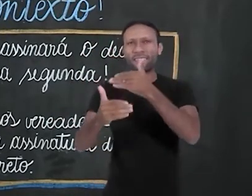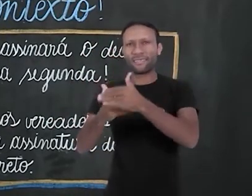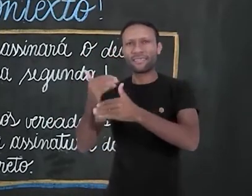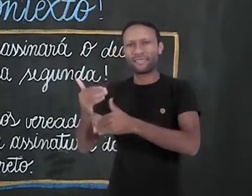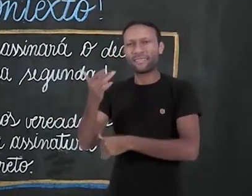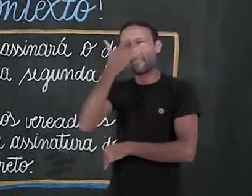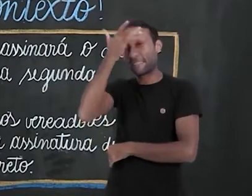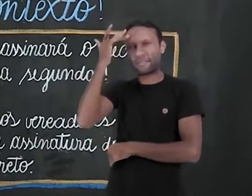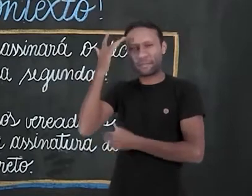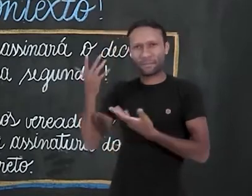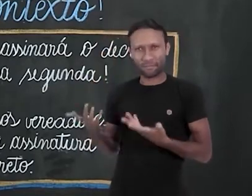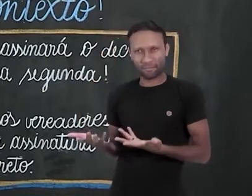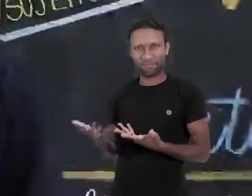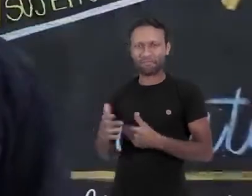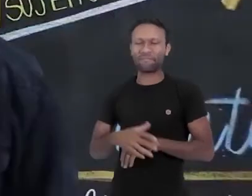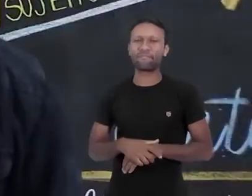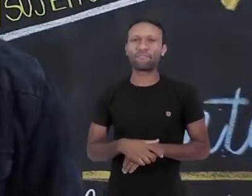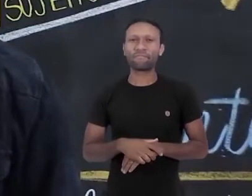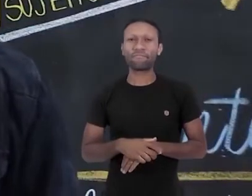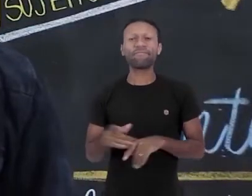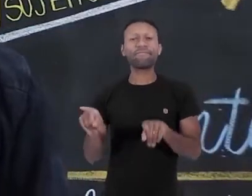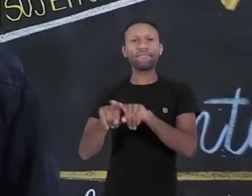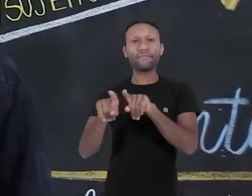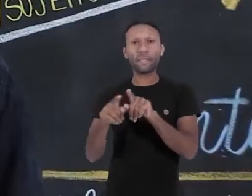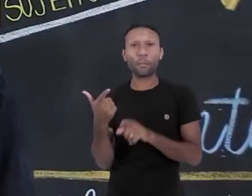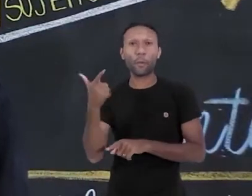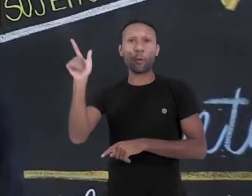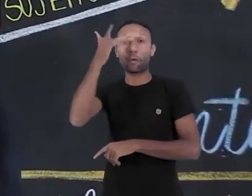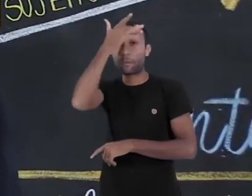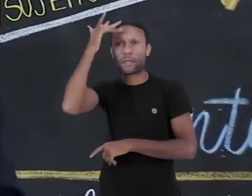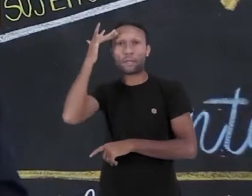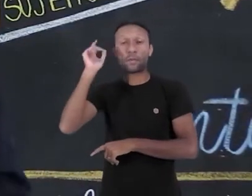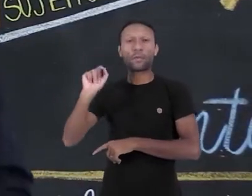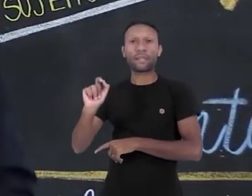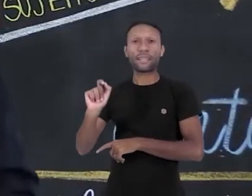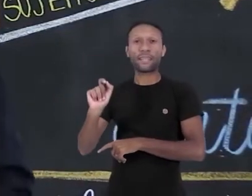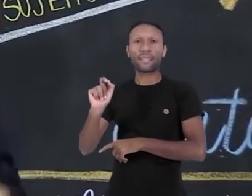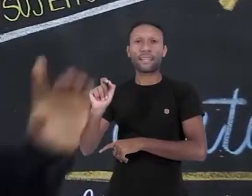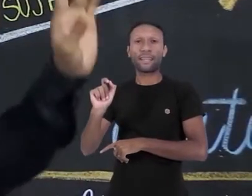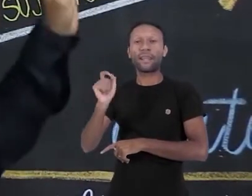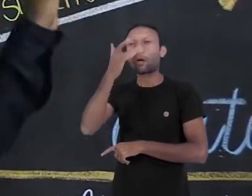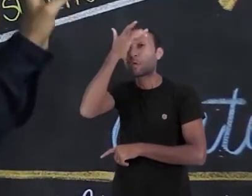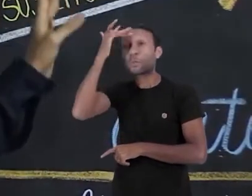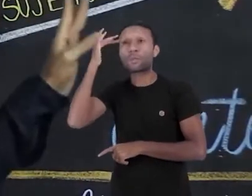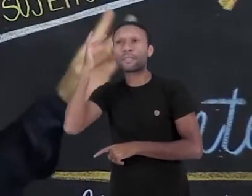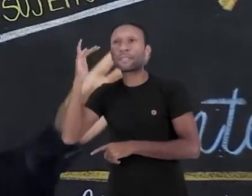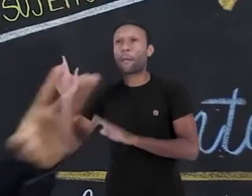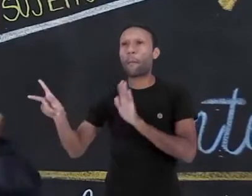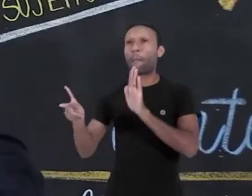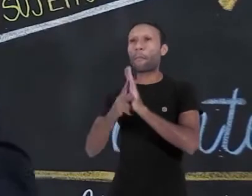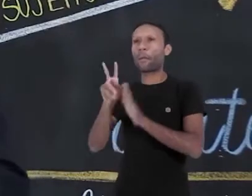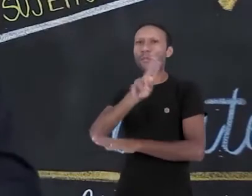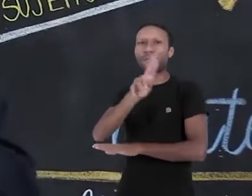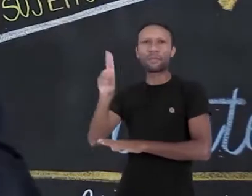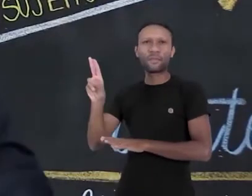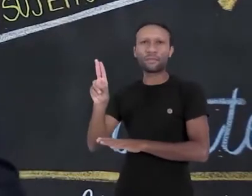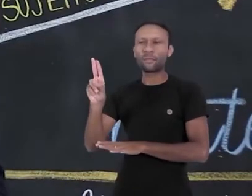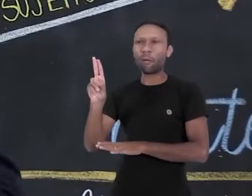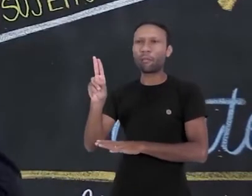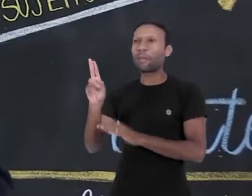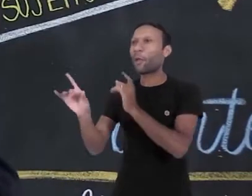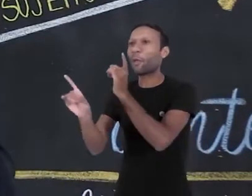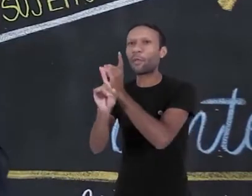sujeito por conta da desinência. Um outro tipo de sujeito é o sujeito indeterminado. Ou seja, como o próprio nome sugere, a gente não consegue